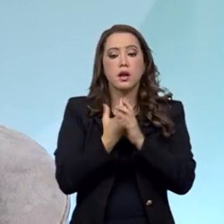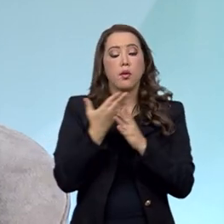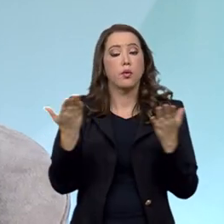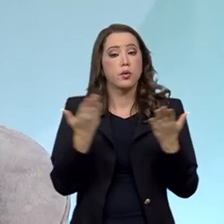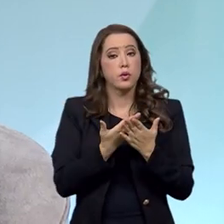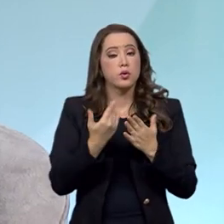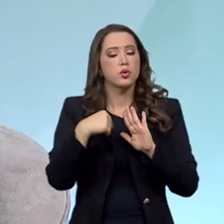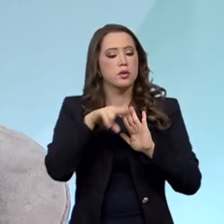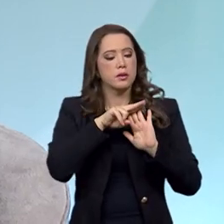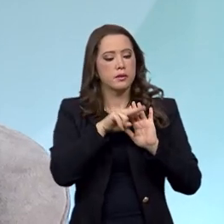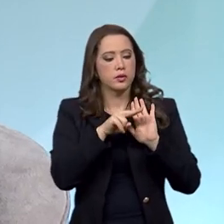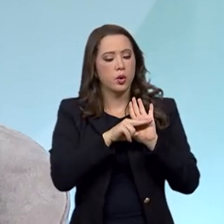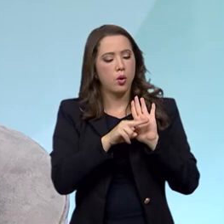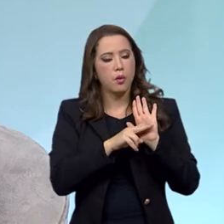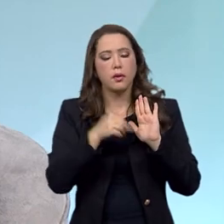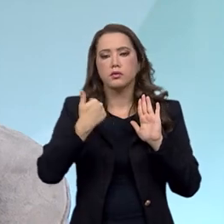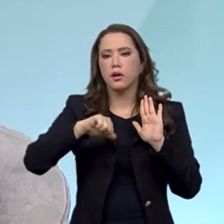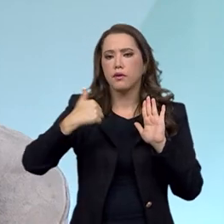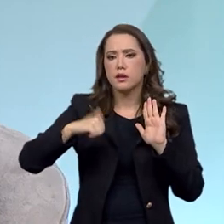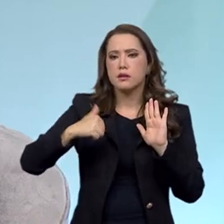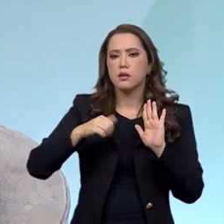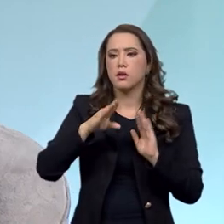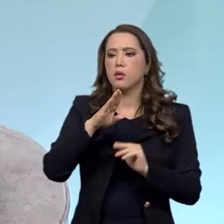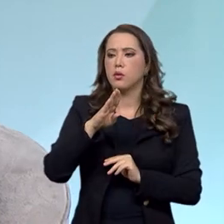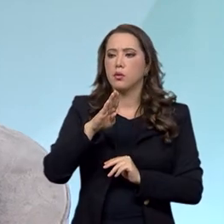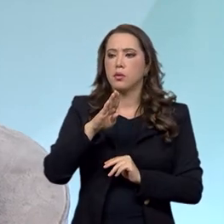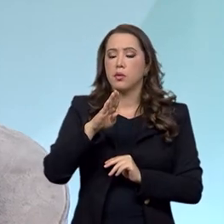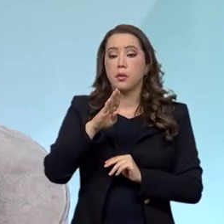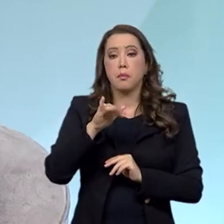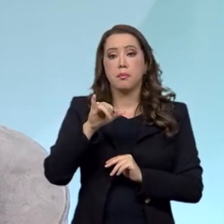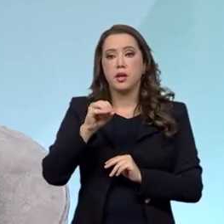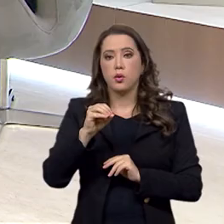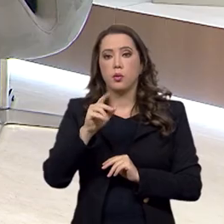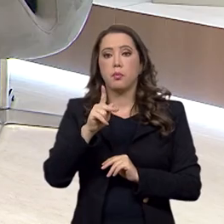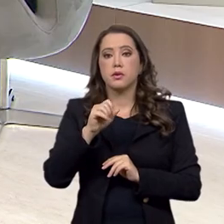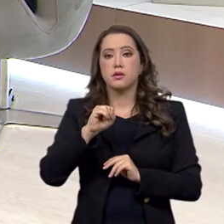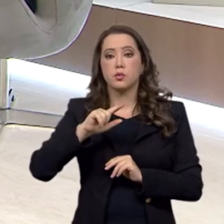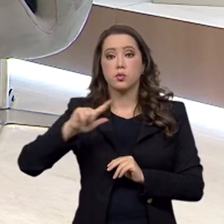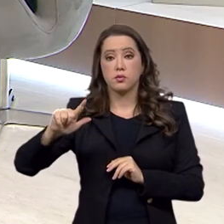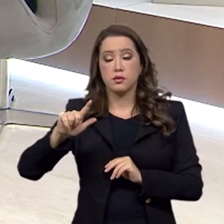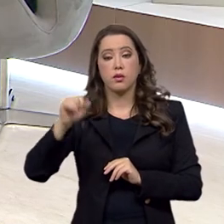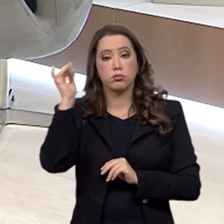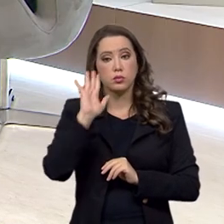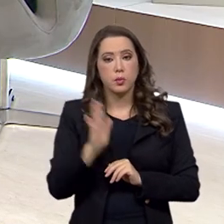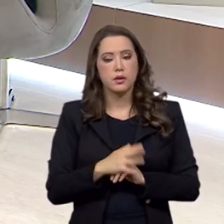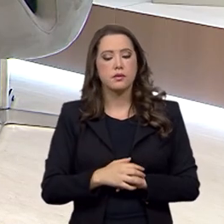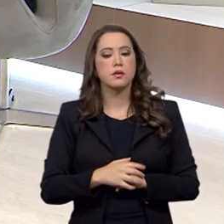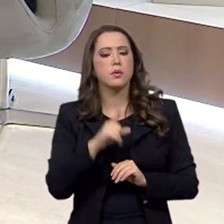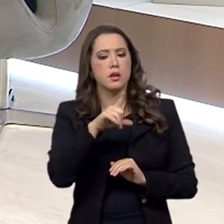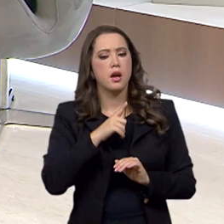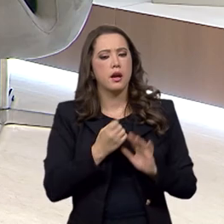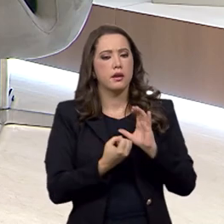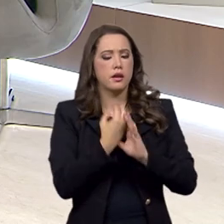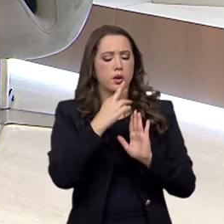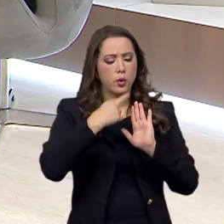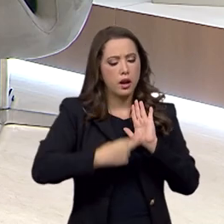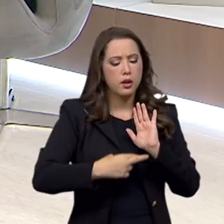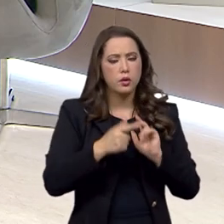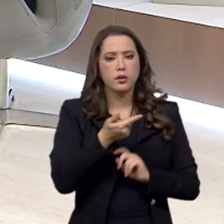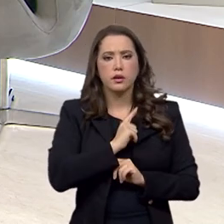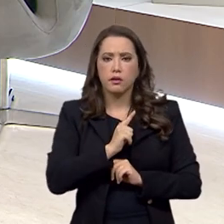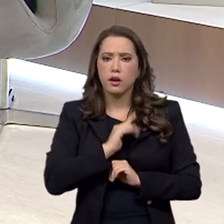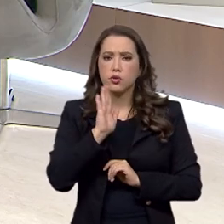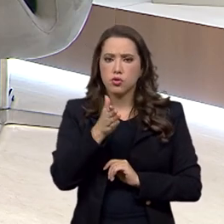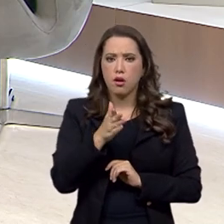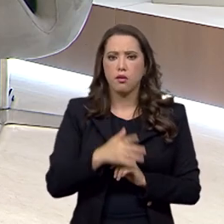modelo da avaliação biopsicossocial do Brasil. E foi elaborado o relatório já a respeito disso também,